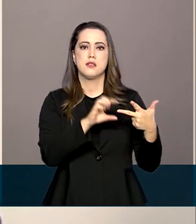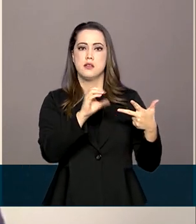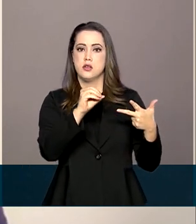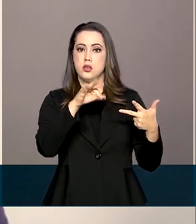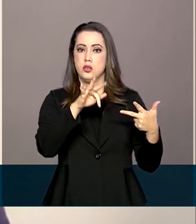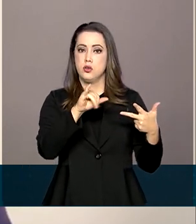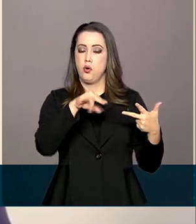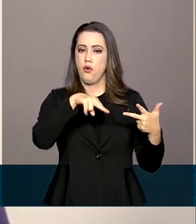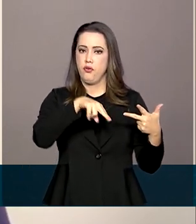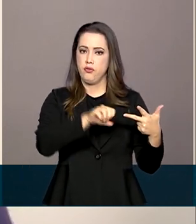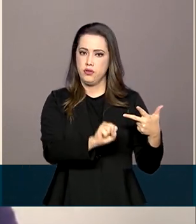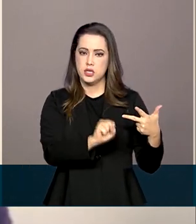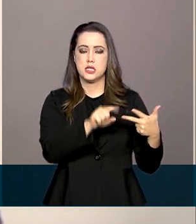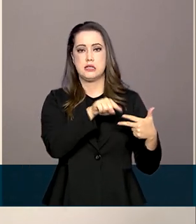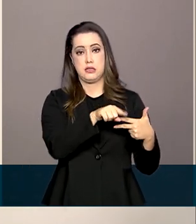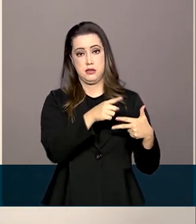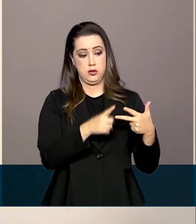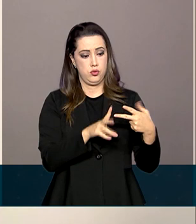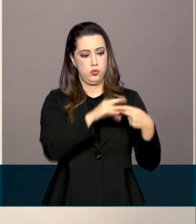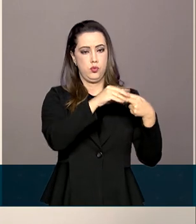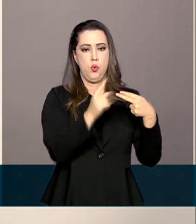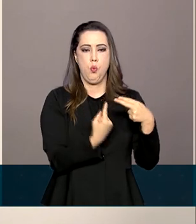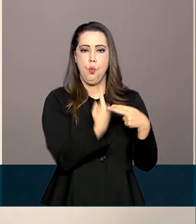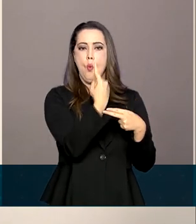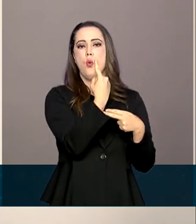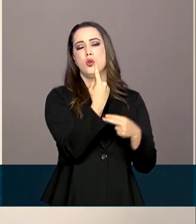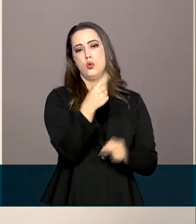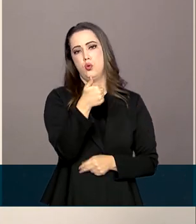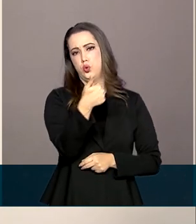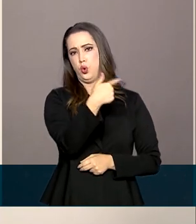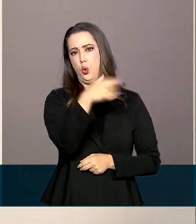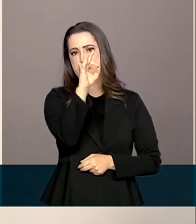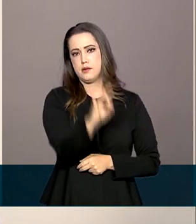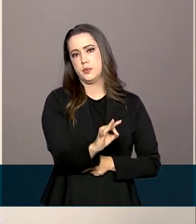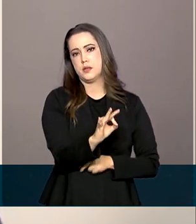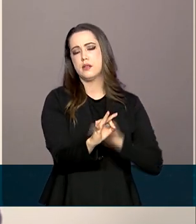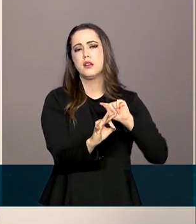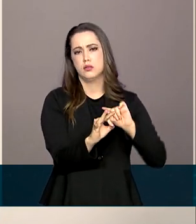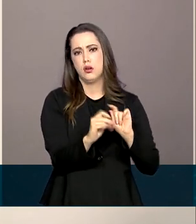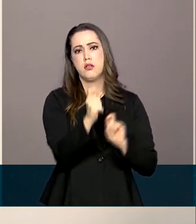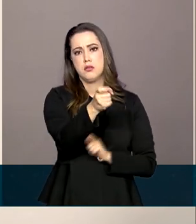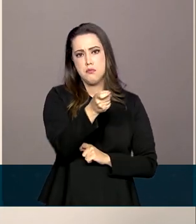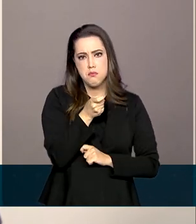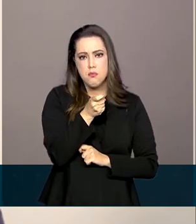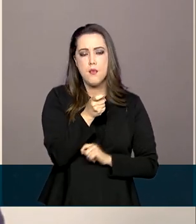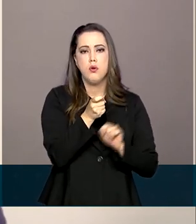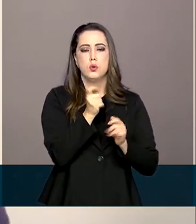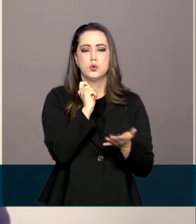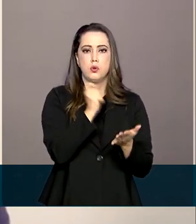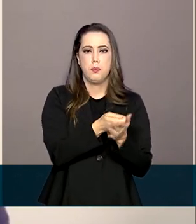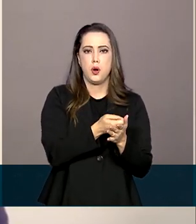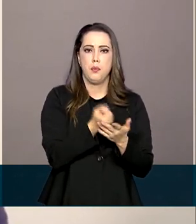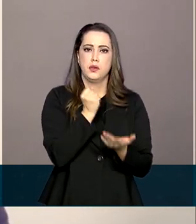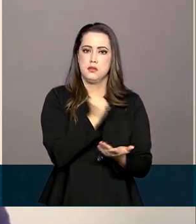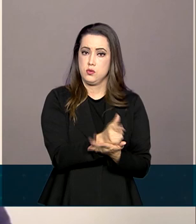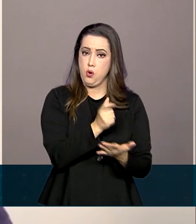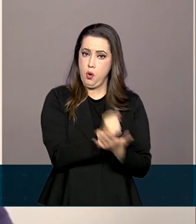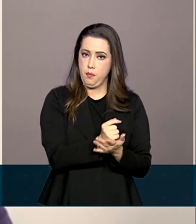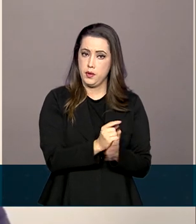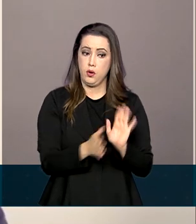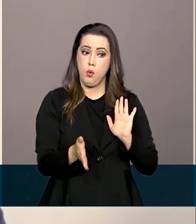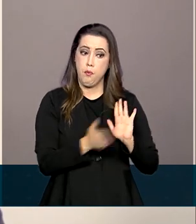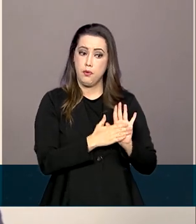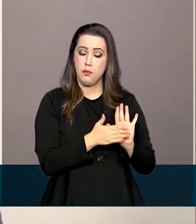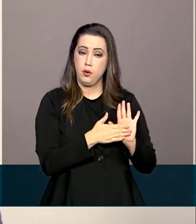Com alíquota de 12%, esta seria a nova forma de tributar o consumo. E o compromisso do governo